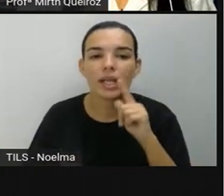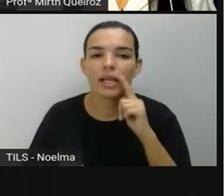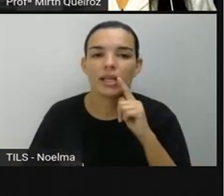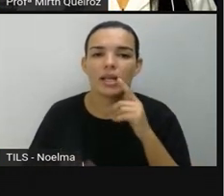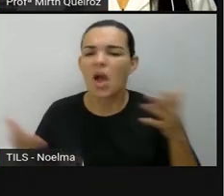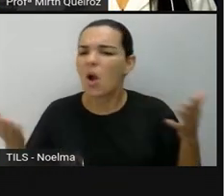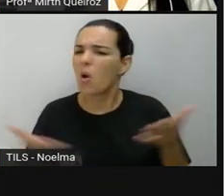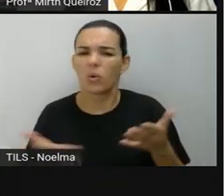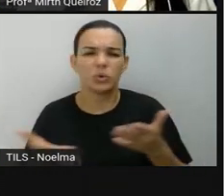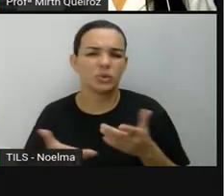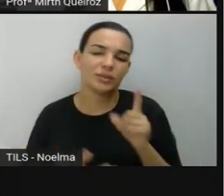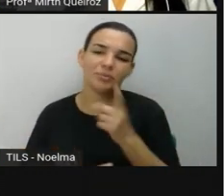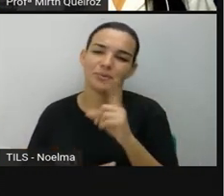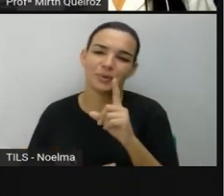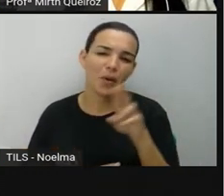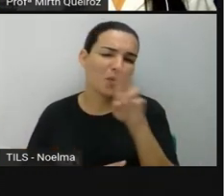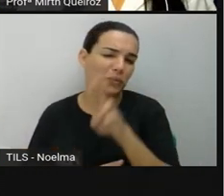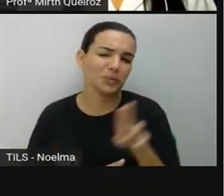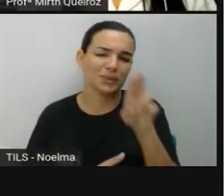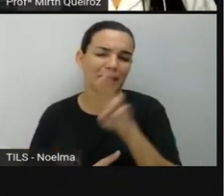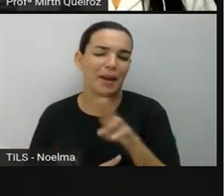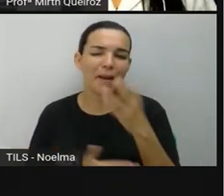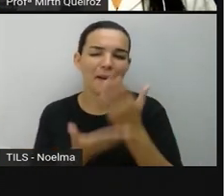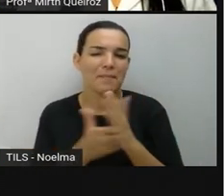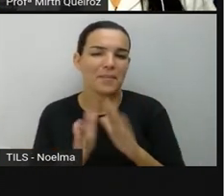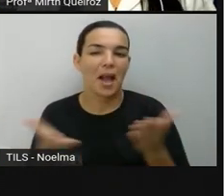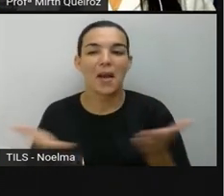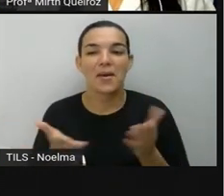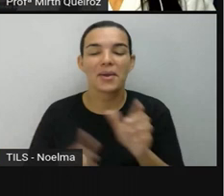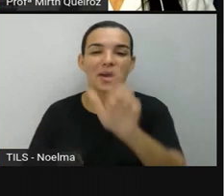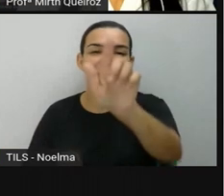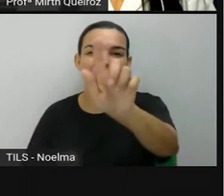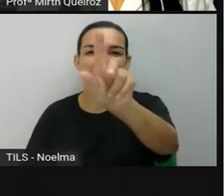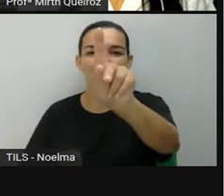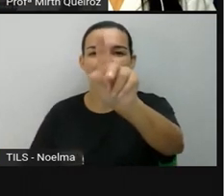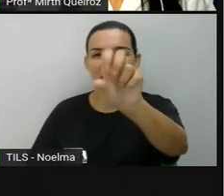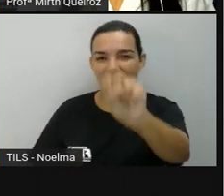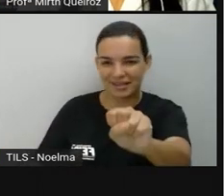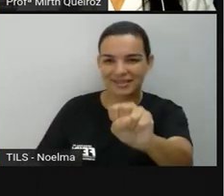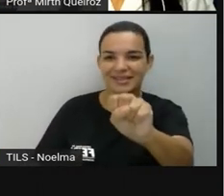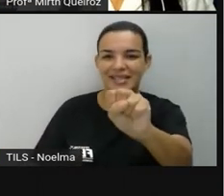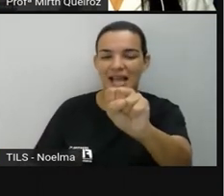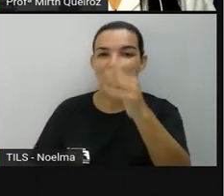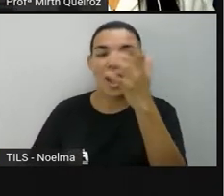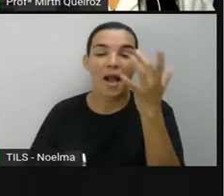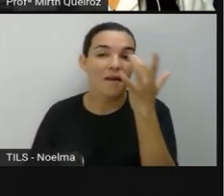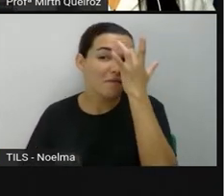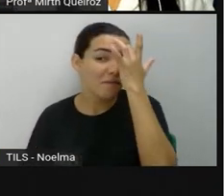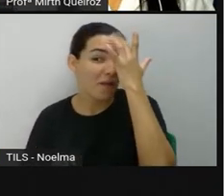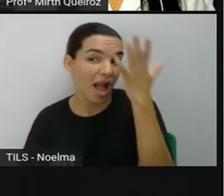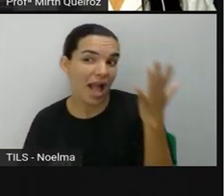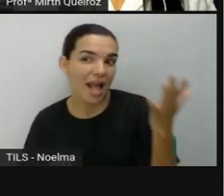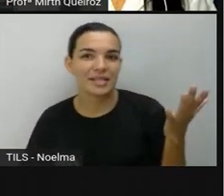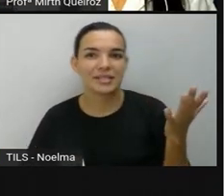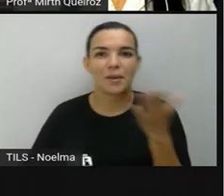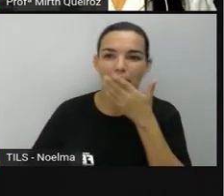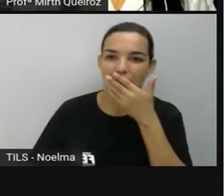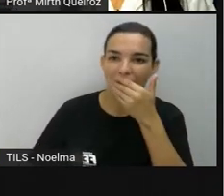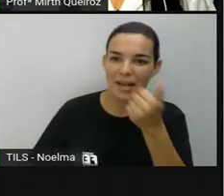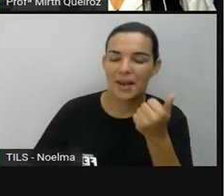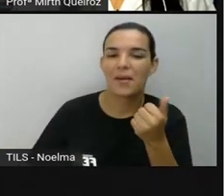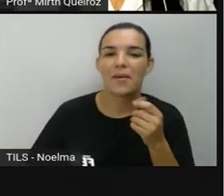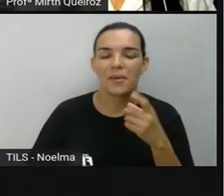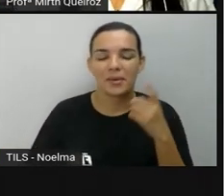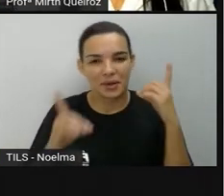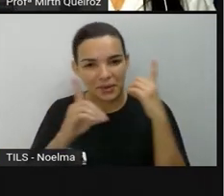utiliza essa bula, a gente utiliza o GPS, né? Que é uma forma mais moderna da gente